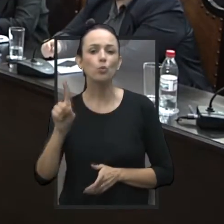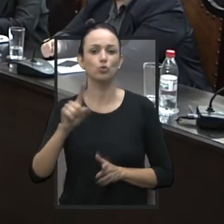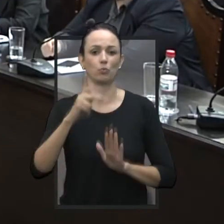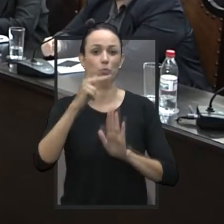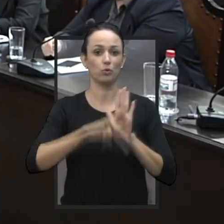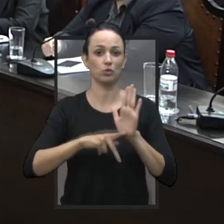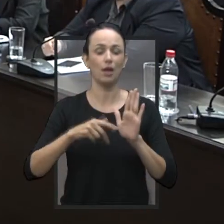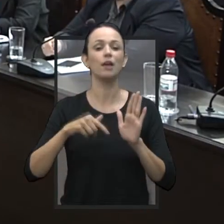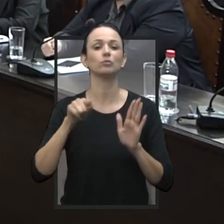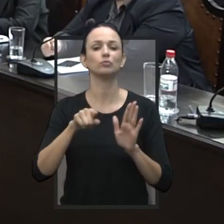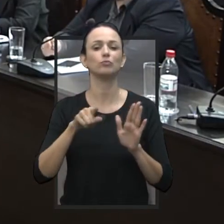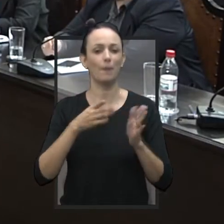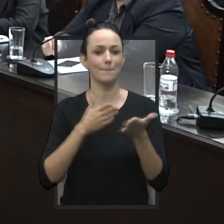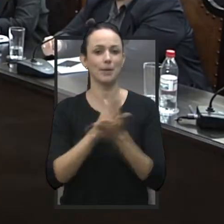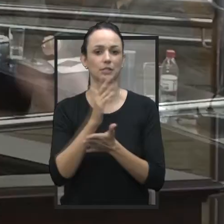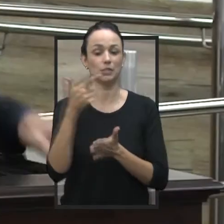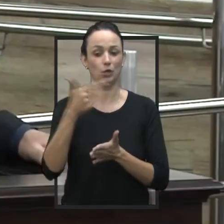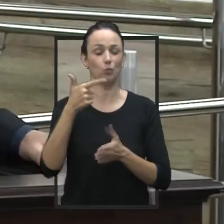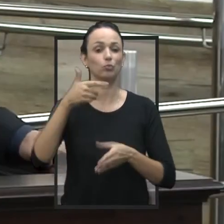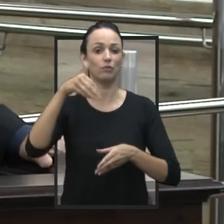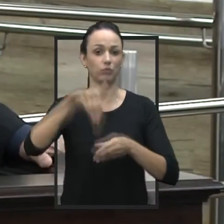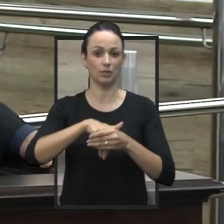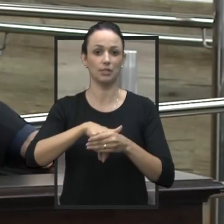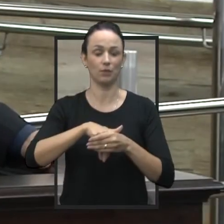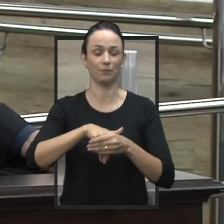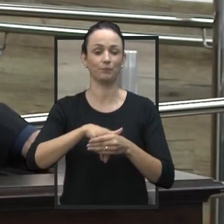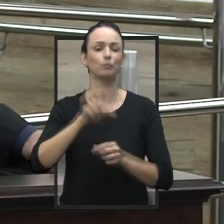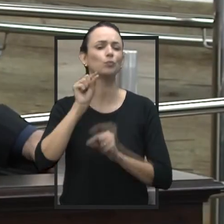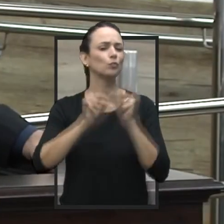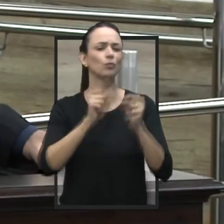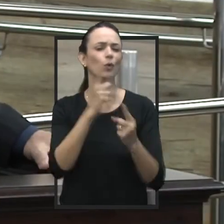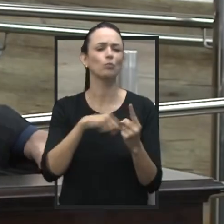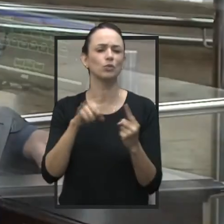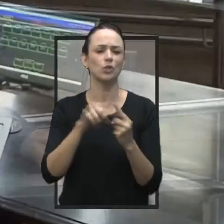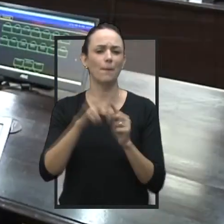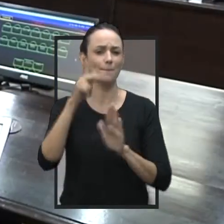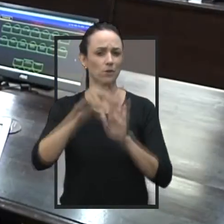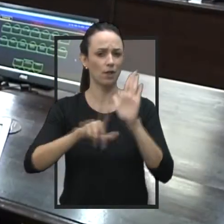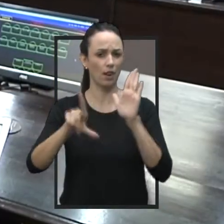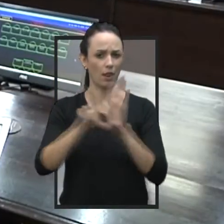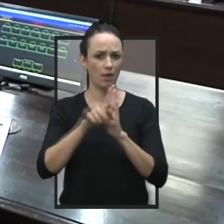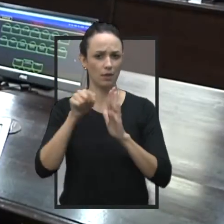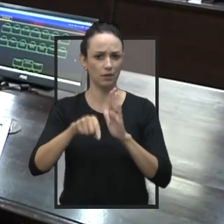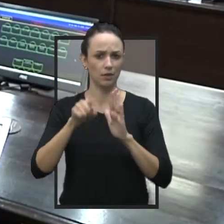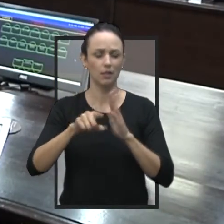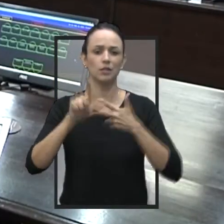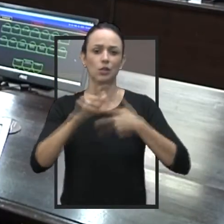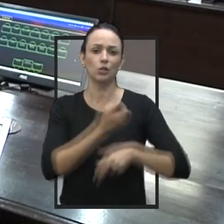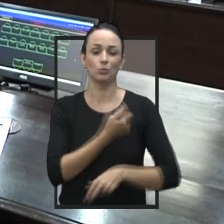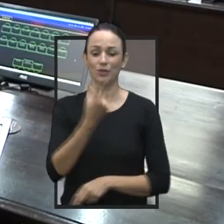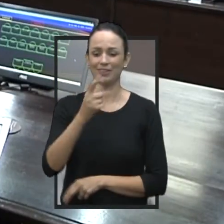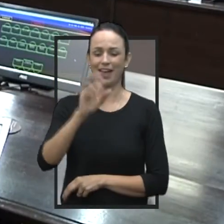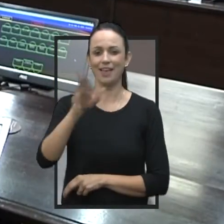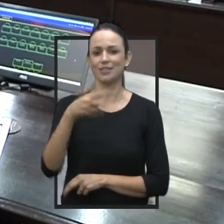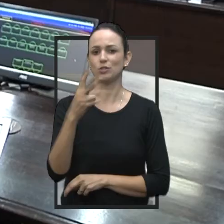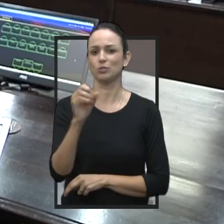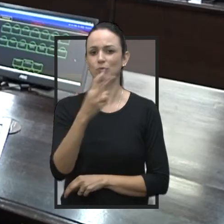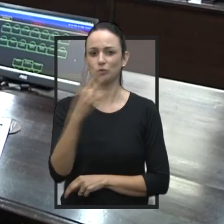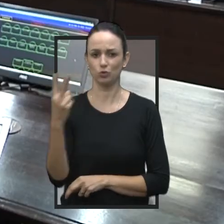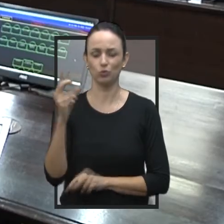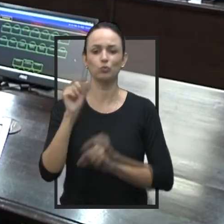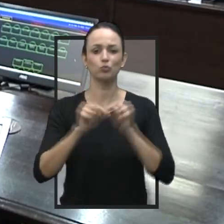processo da ordem do dia foi aprovado em segunda votação. Trata-se do projeto de lei do Legislativo nº 10 de